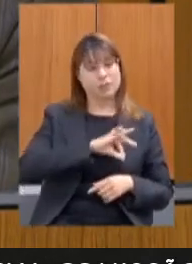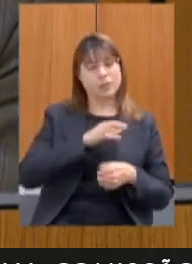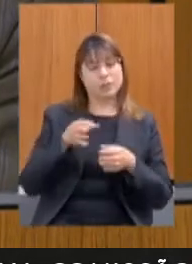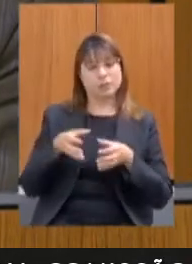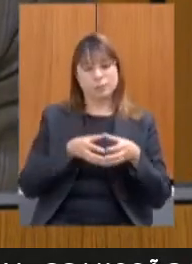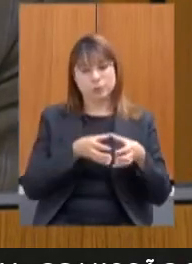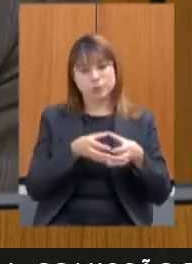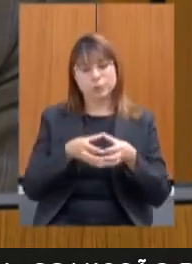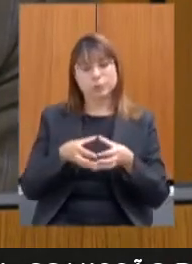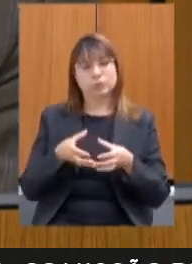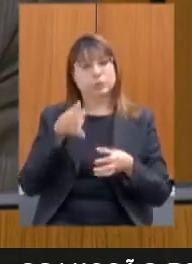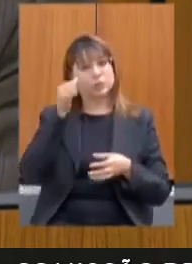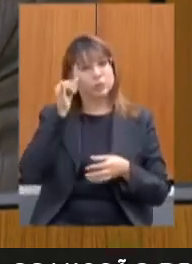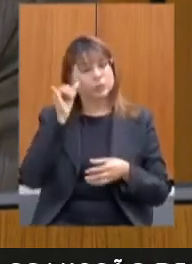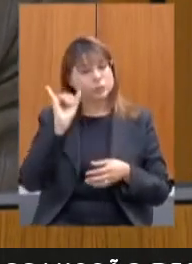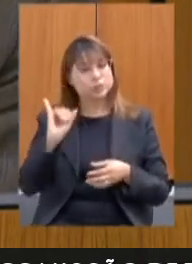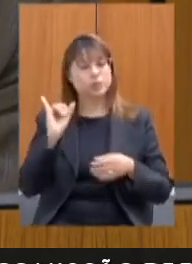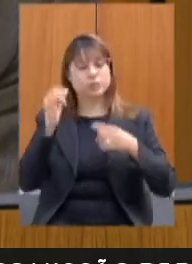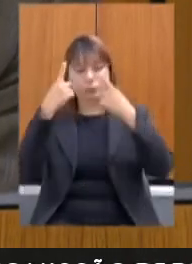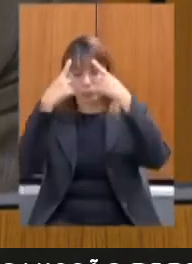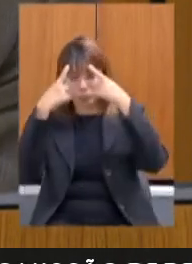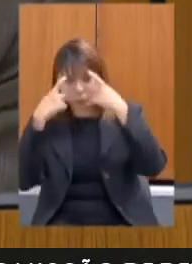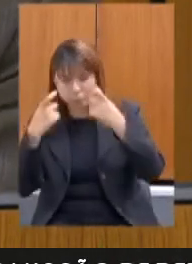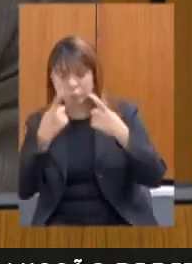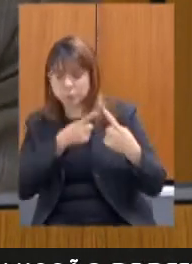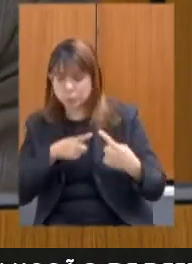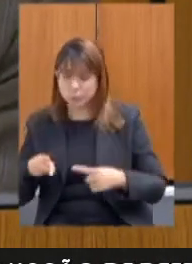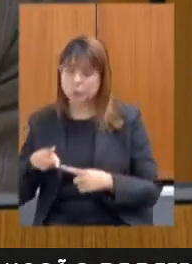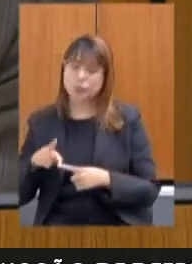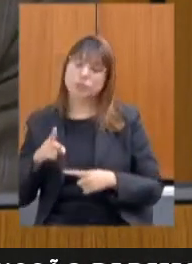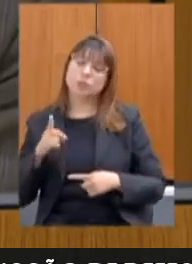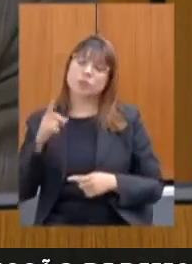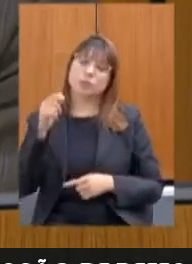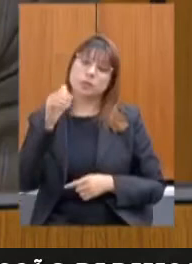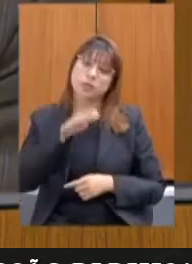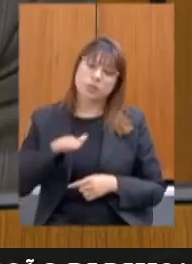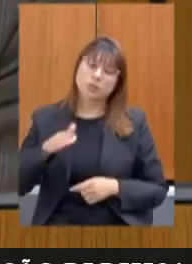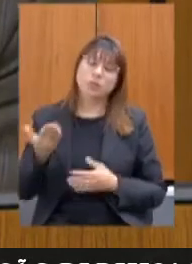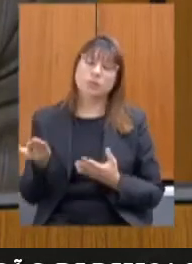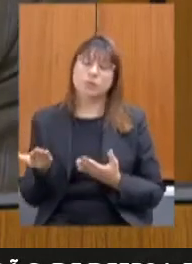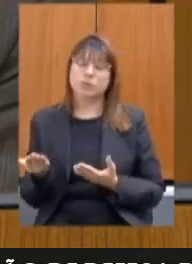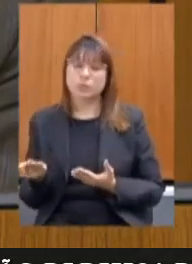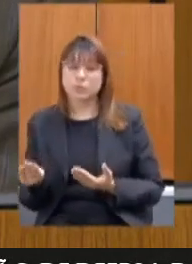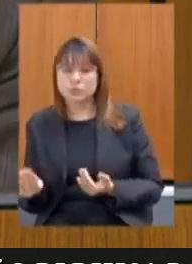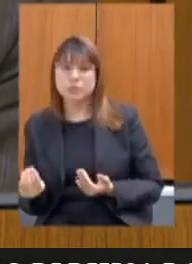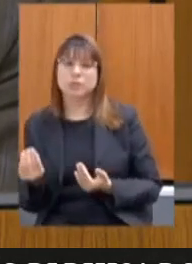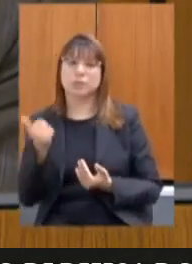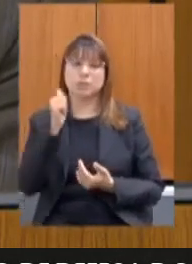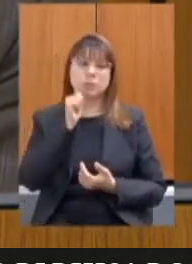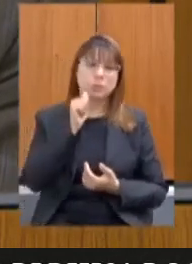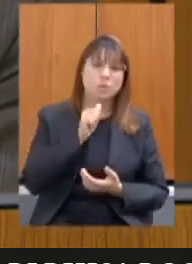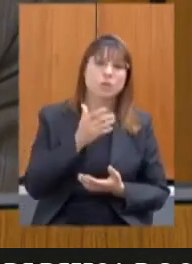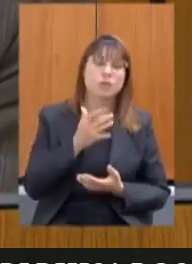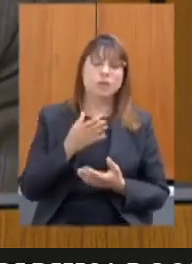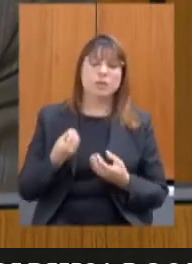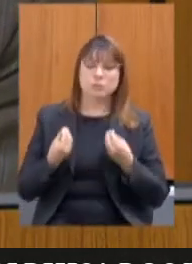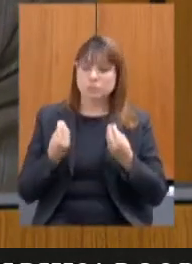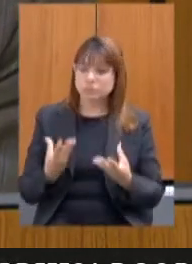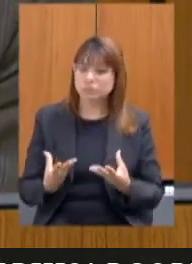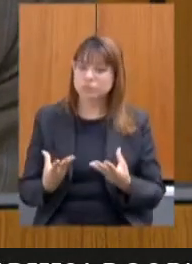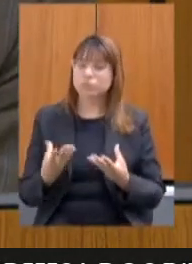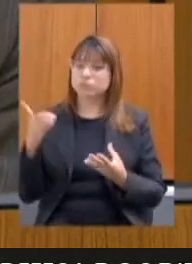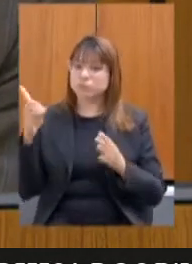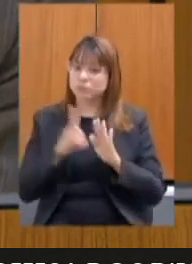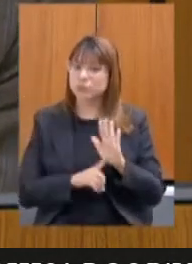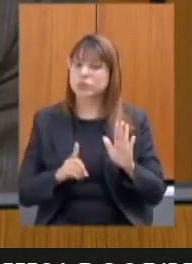para combater a violência contra nossas crianças e adolescentes contra as mulheres é para empoderar as pessoas então nesse